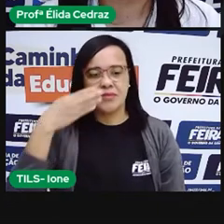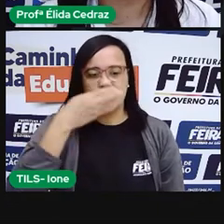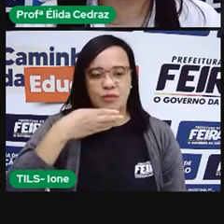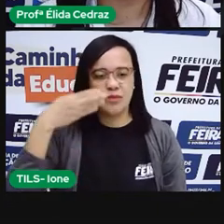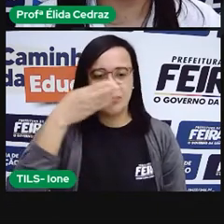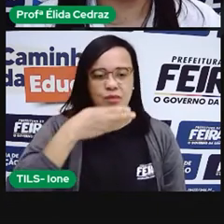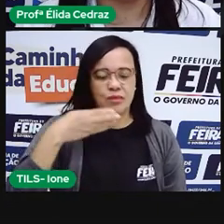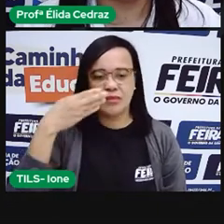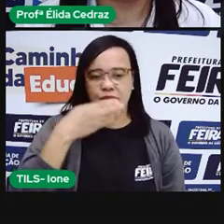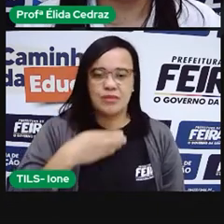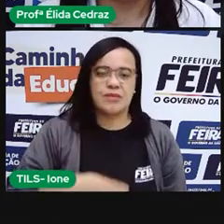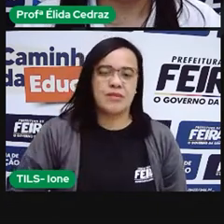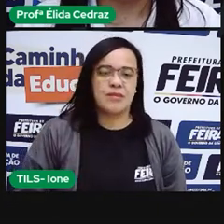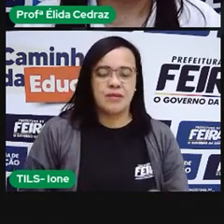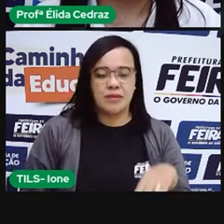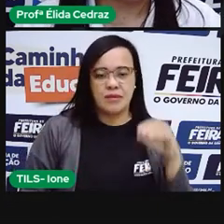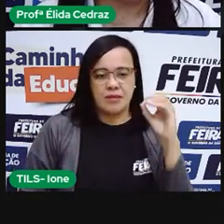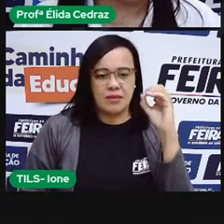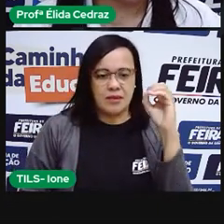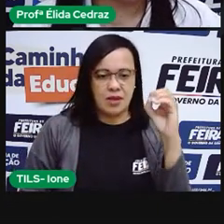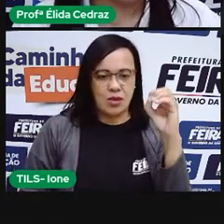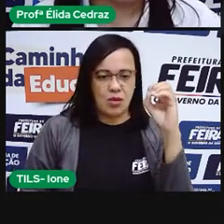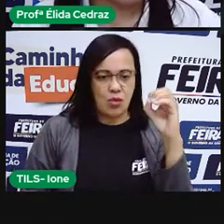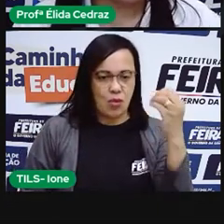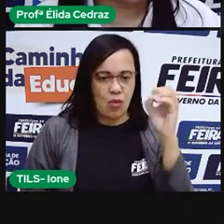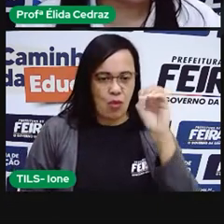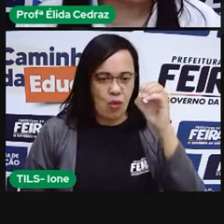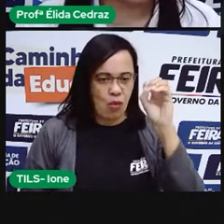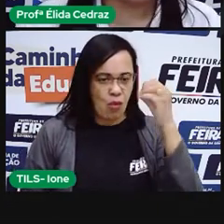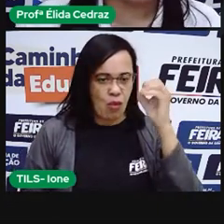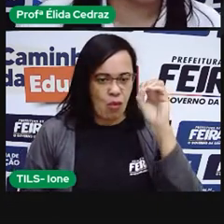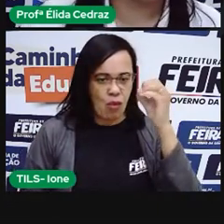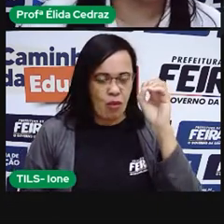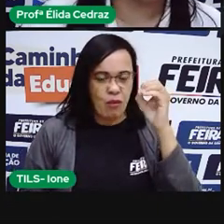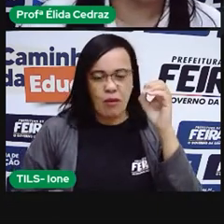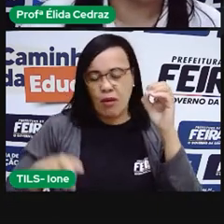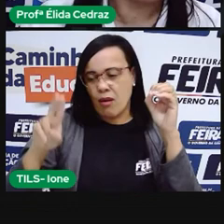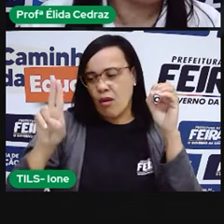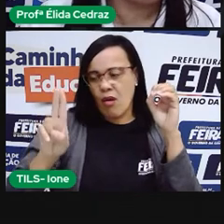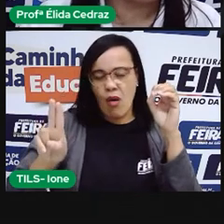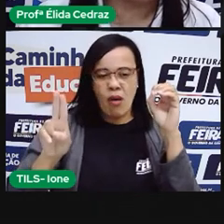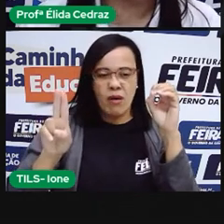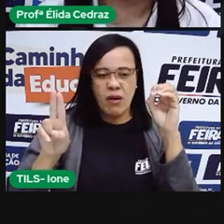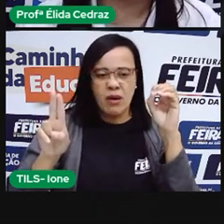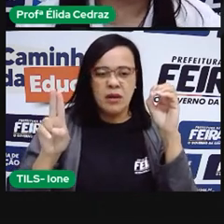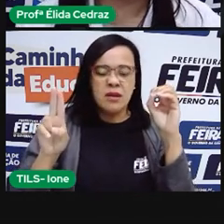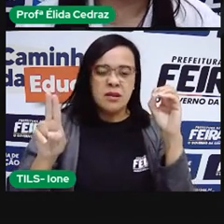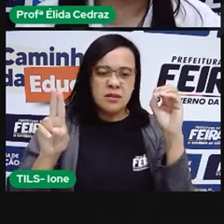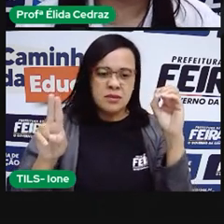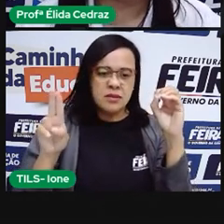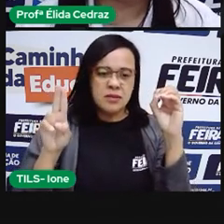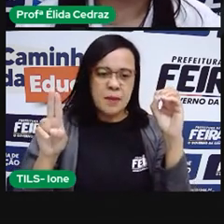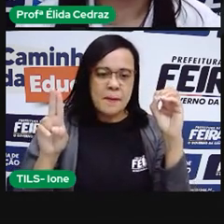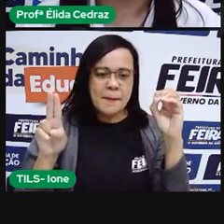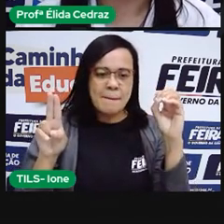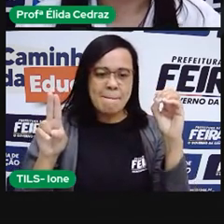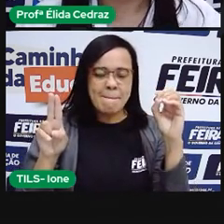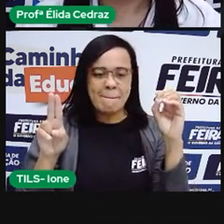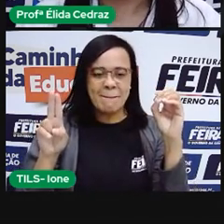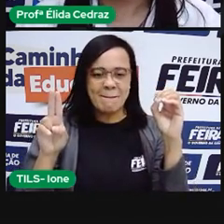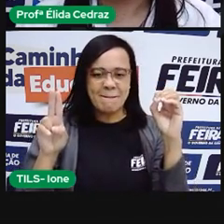Açúcar. Você vai escrever açúcar com a letrinha O e com a letrinha U.